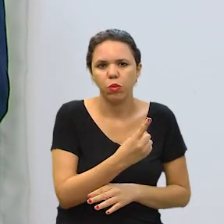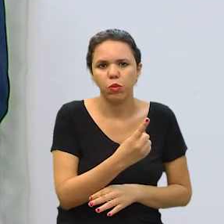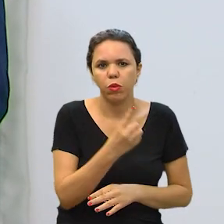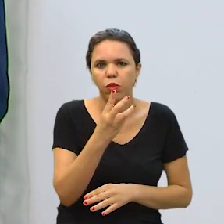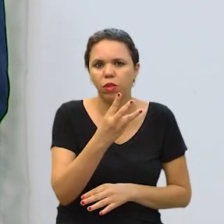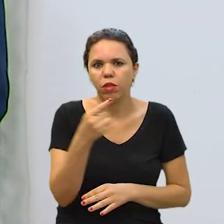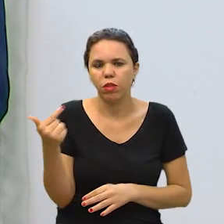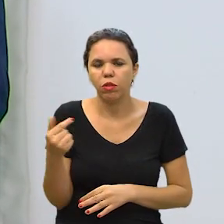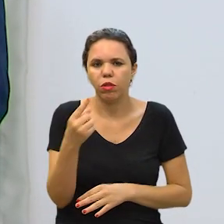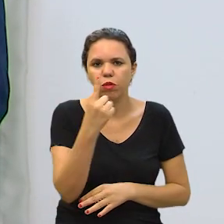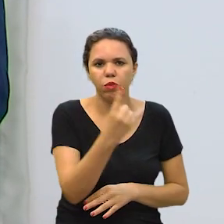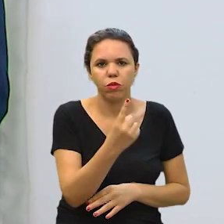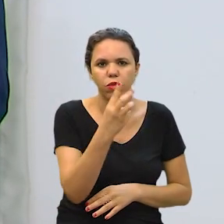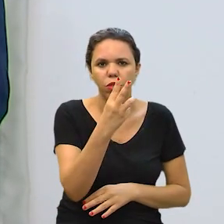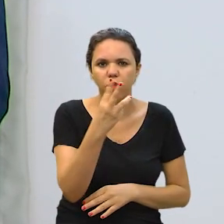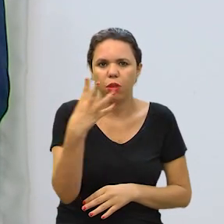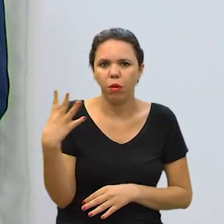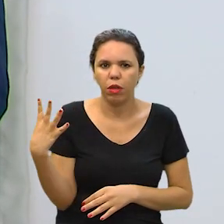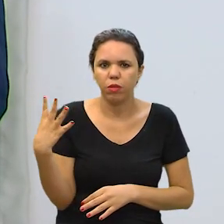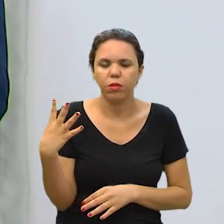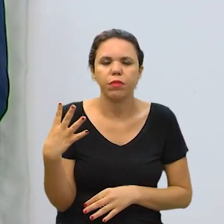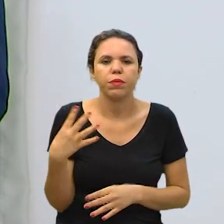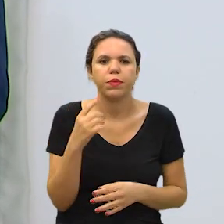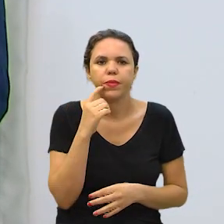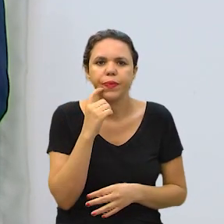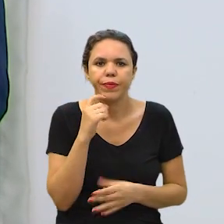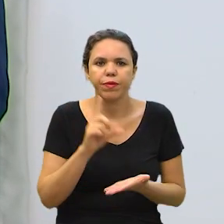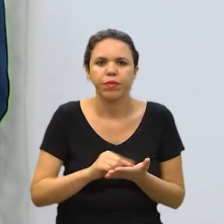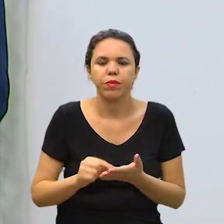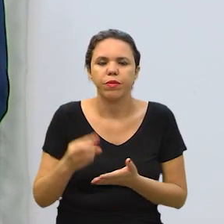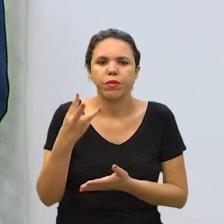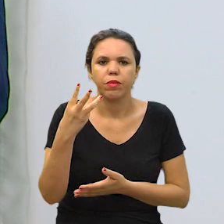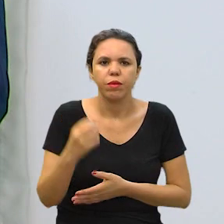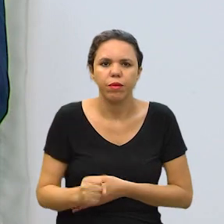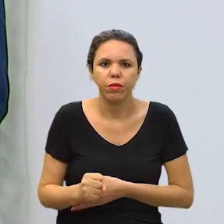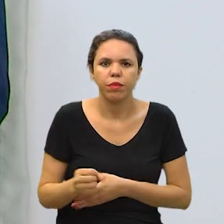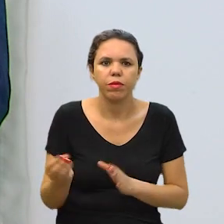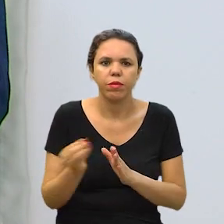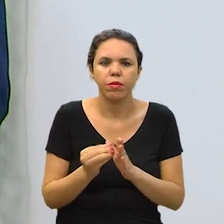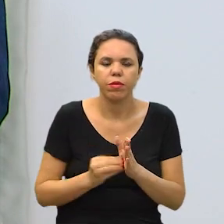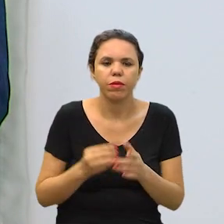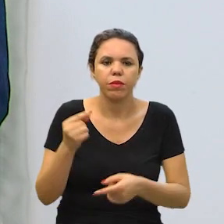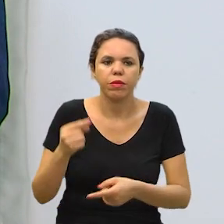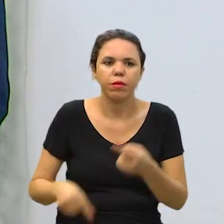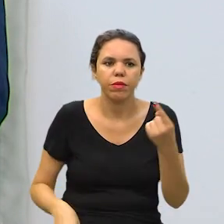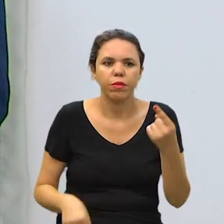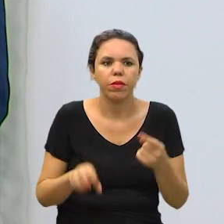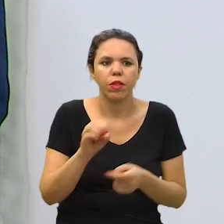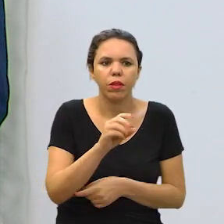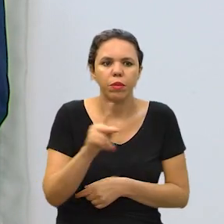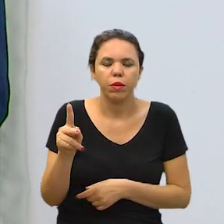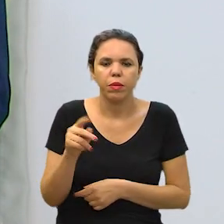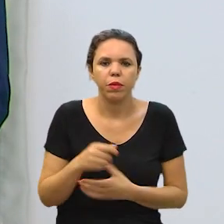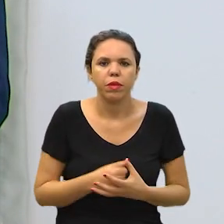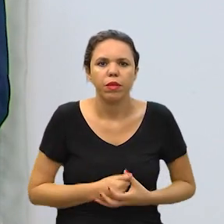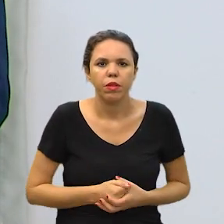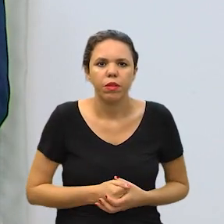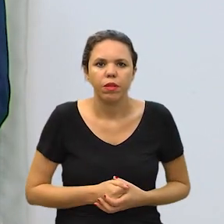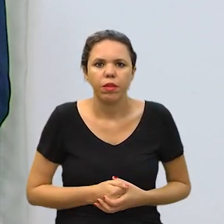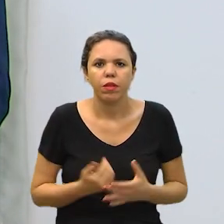um de 1932 e outro de 1934. E ali, no artigo 38, constava que era proibido os